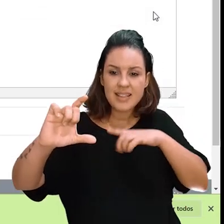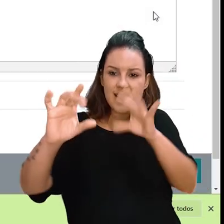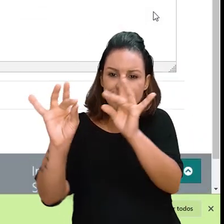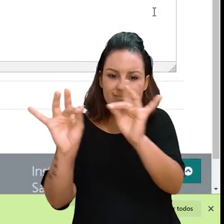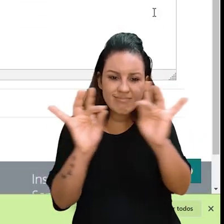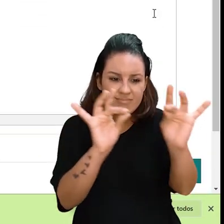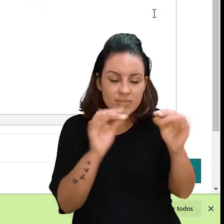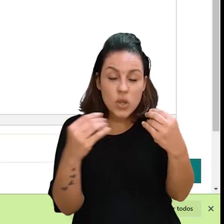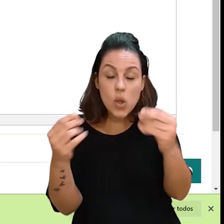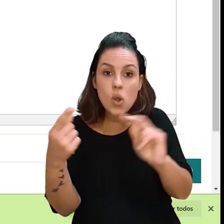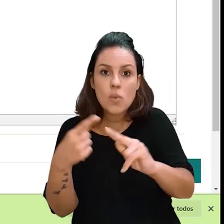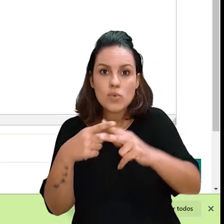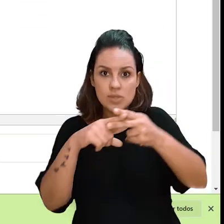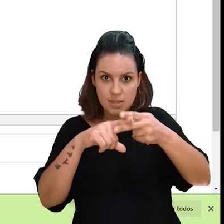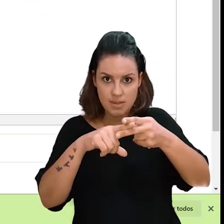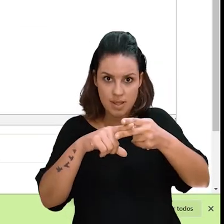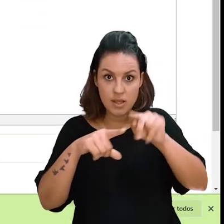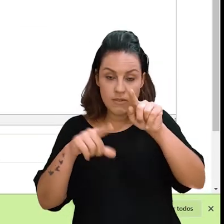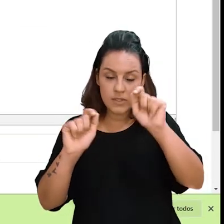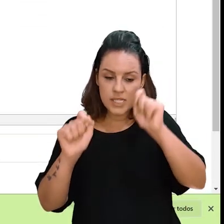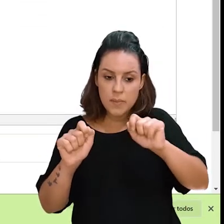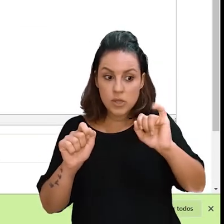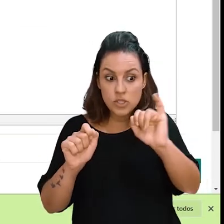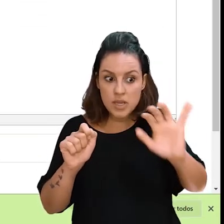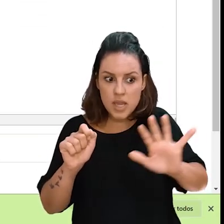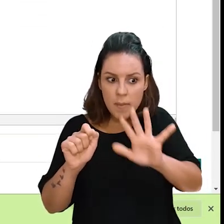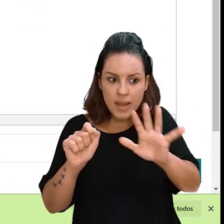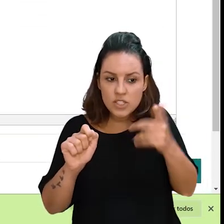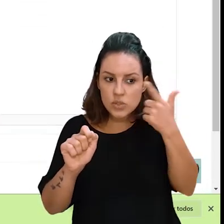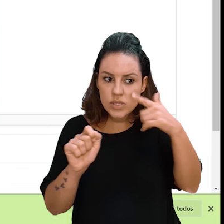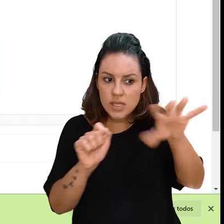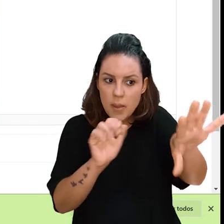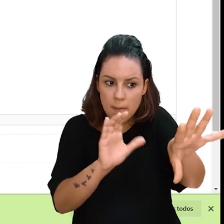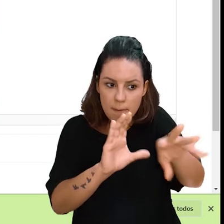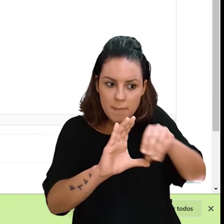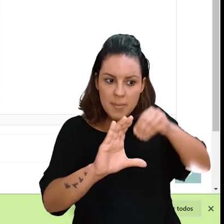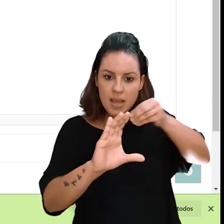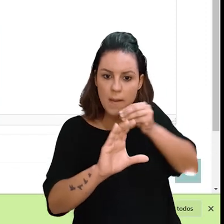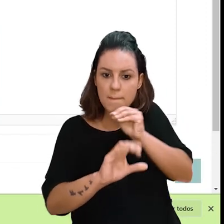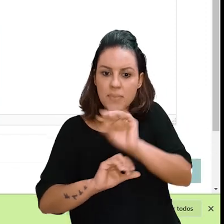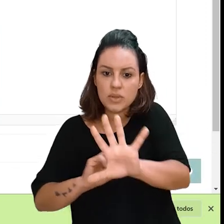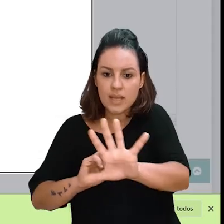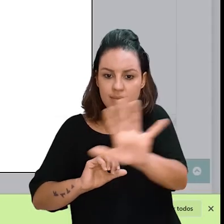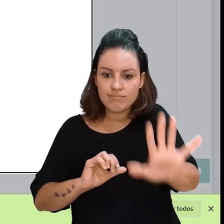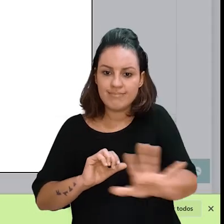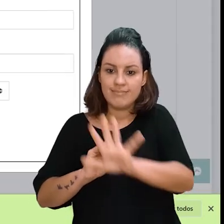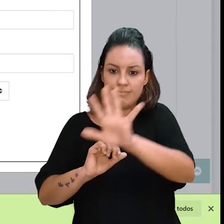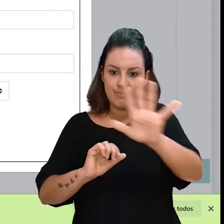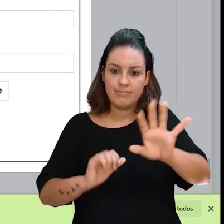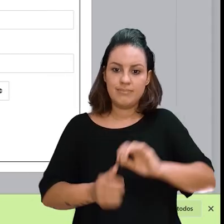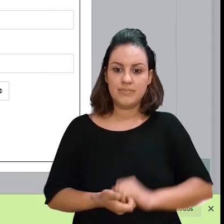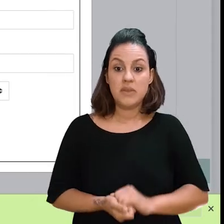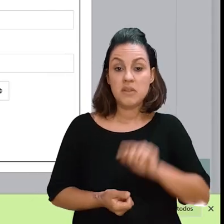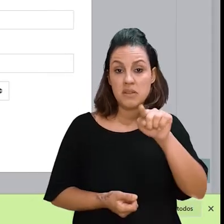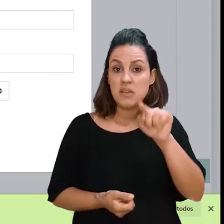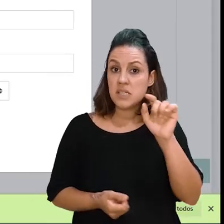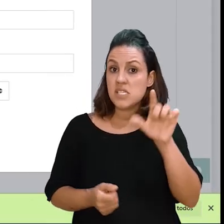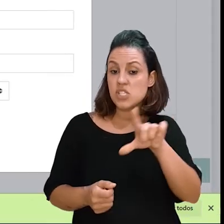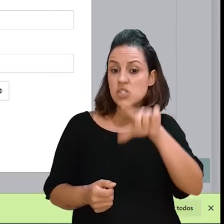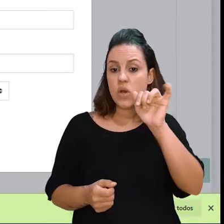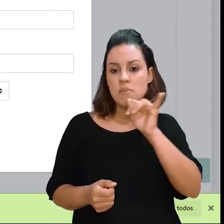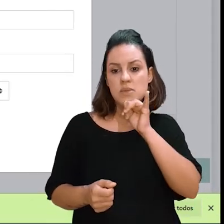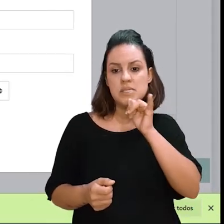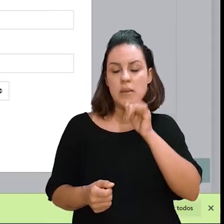de configuração. Então eu vou clicar aqui em inserir imagem. Eu vou escolher a imagem que eu desejo